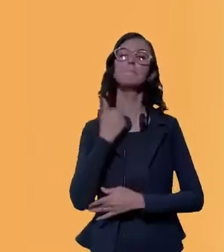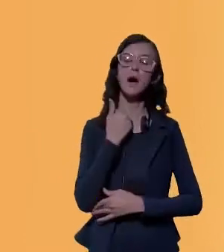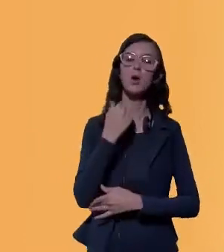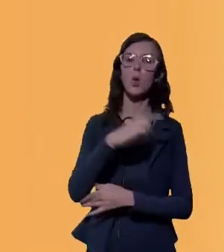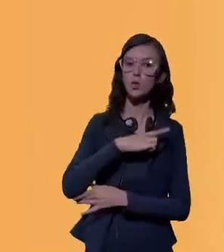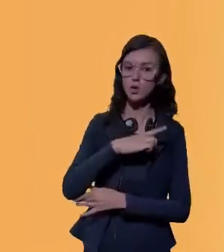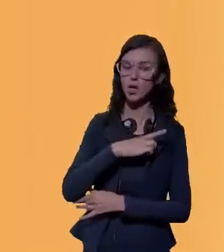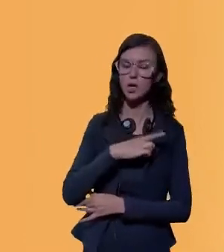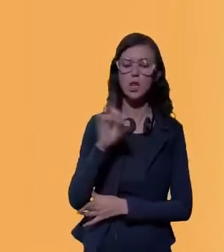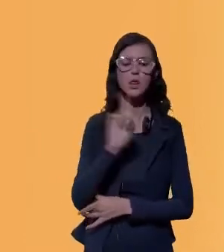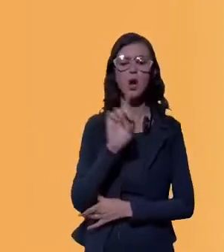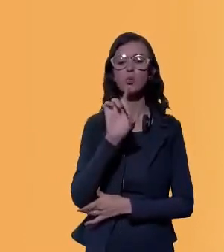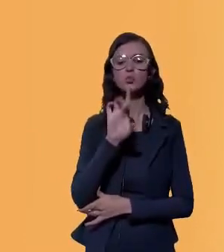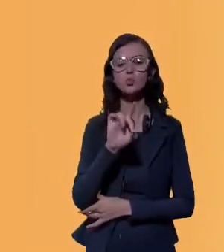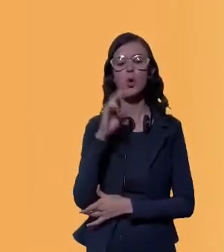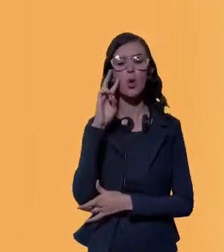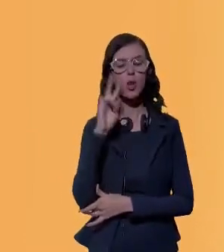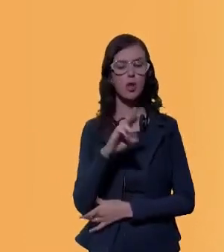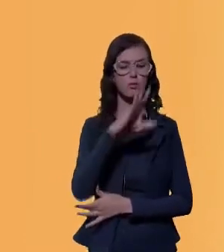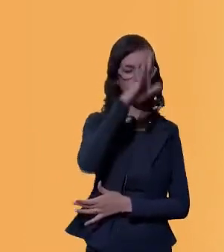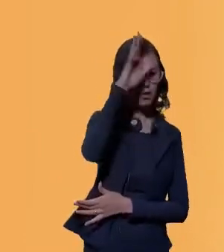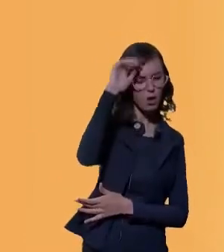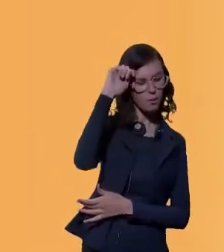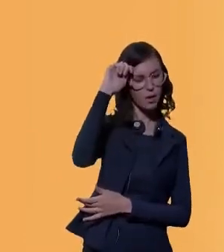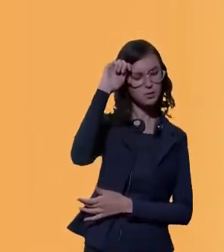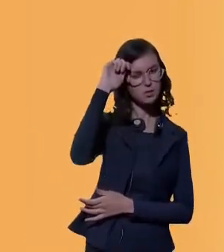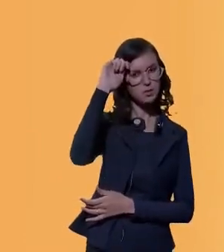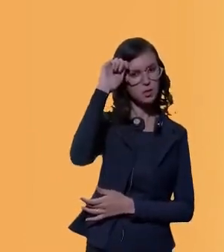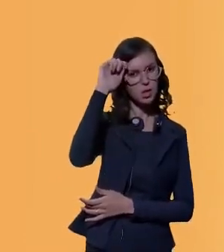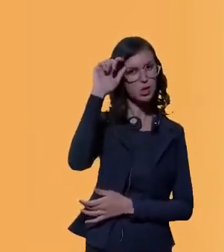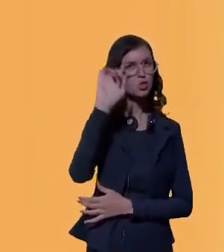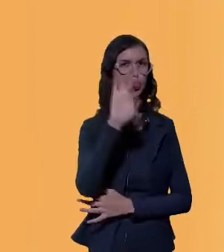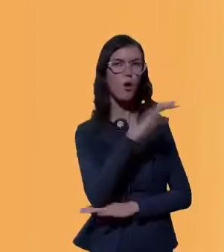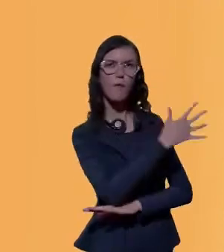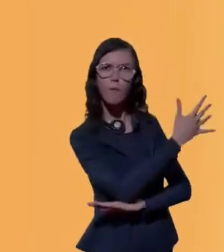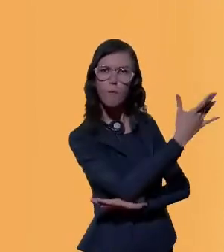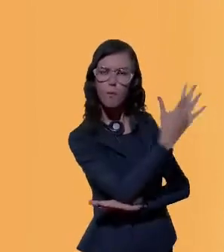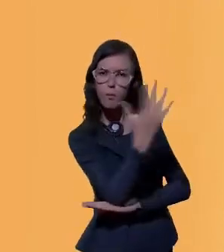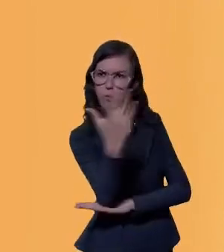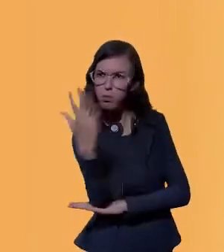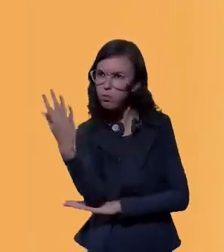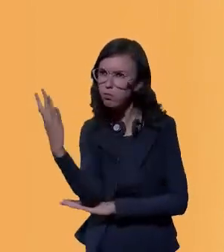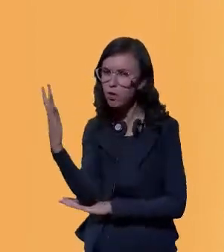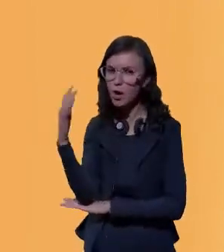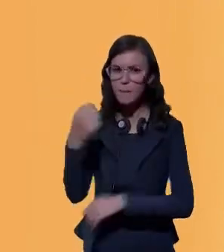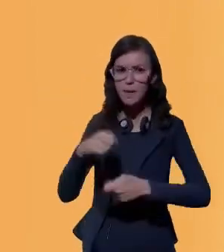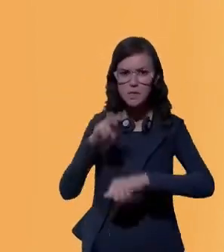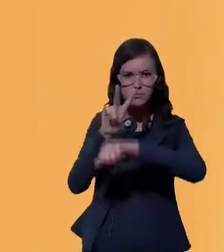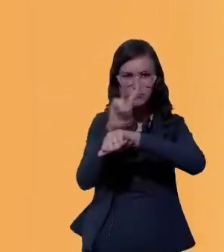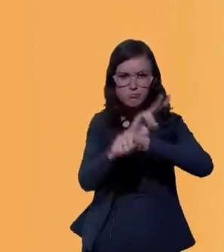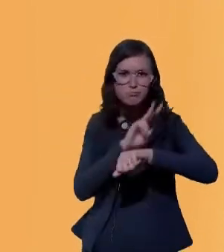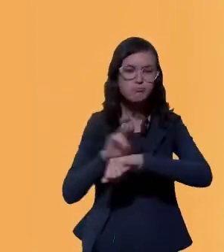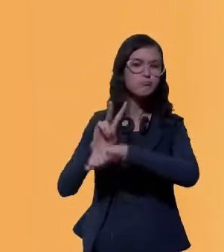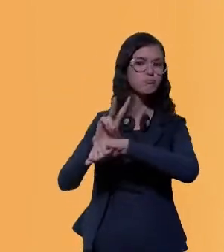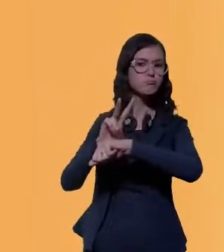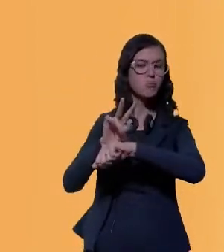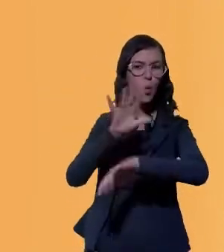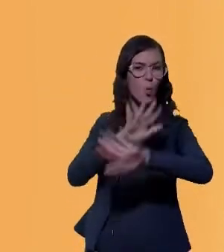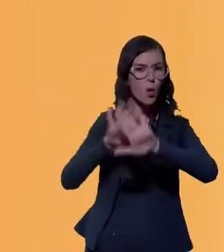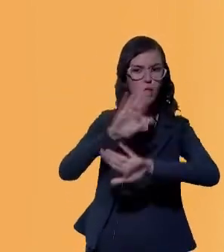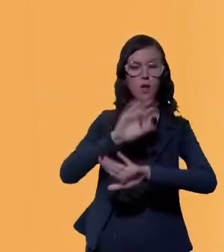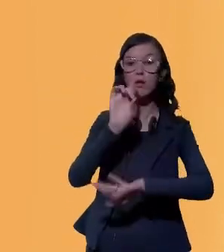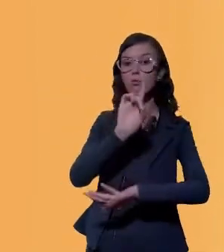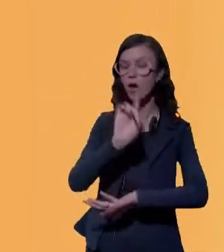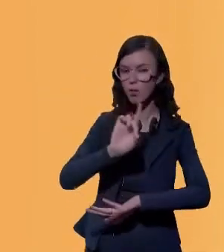unicamente quando olha para a Amazônia, estritamente uma floresta que deve ser preservada, conservada, mas olhando